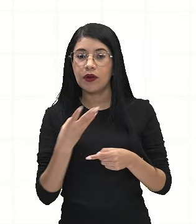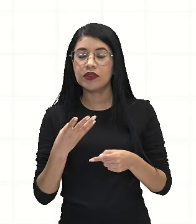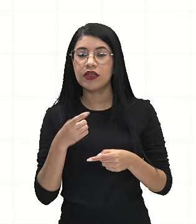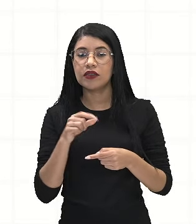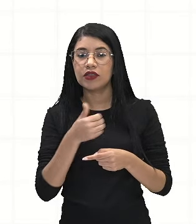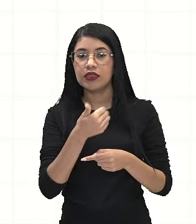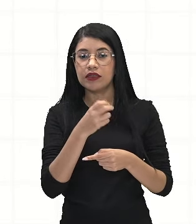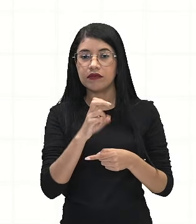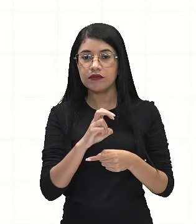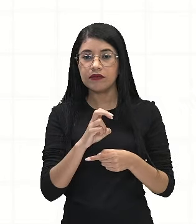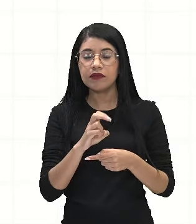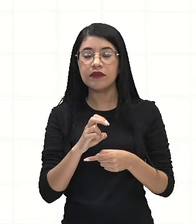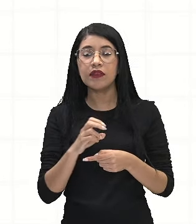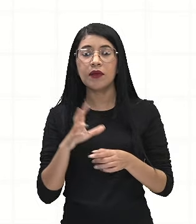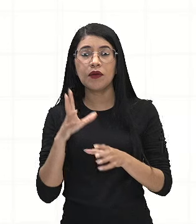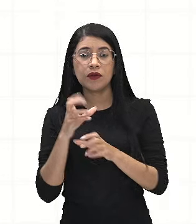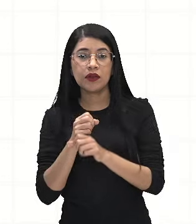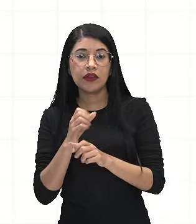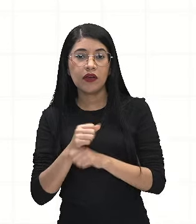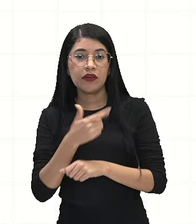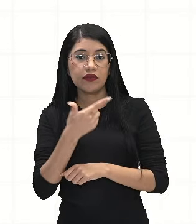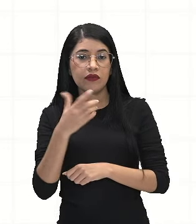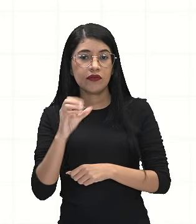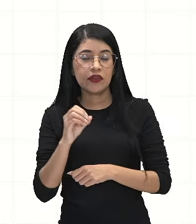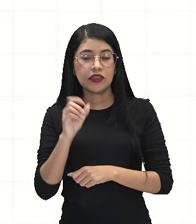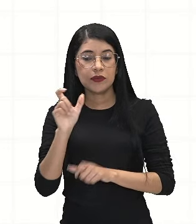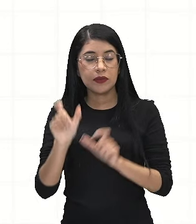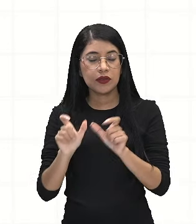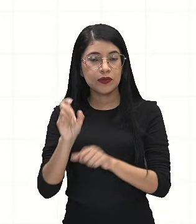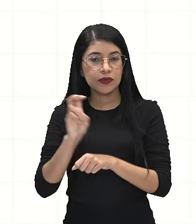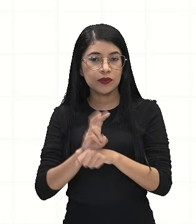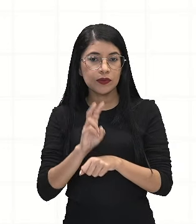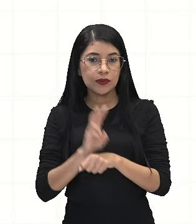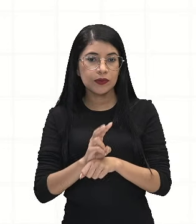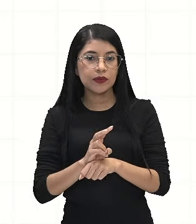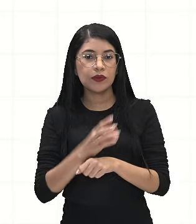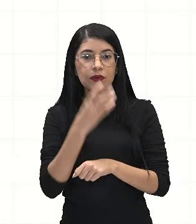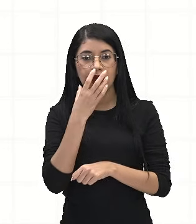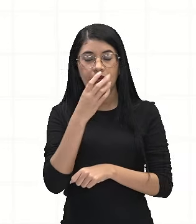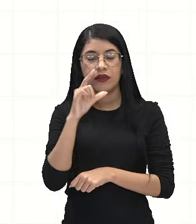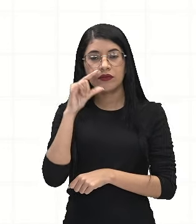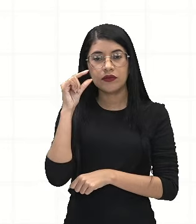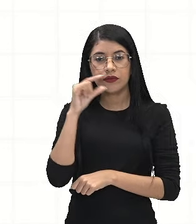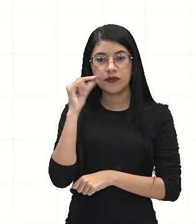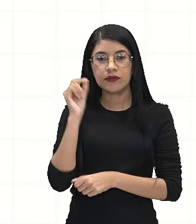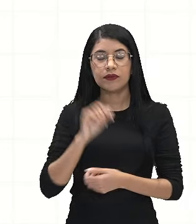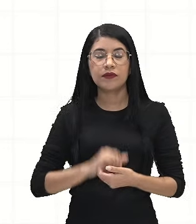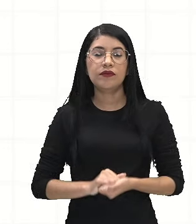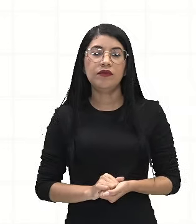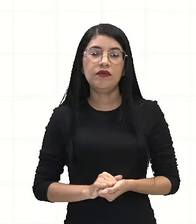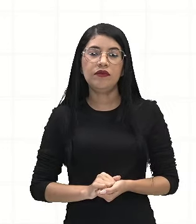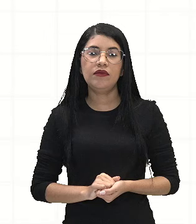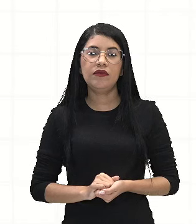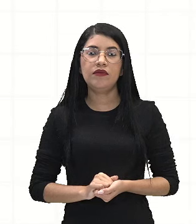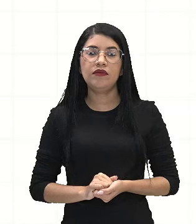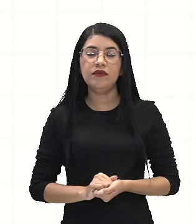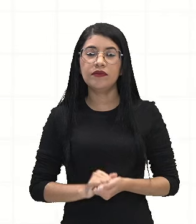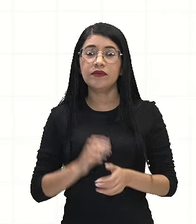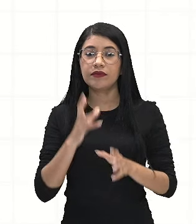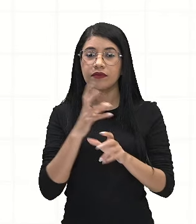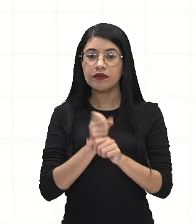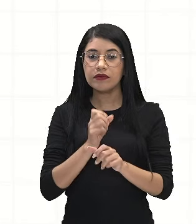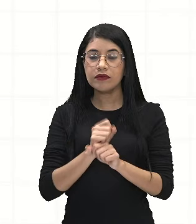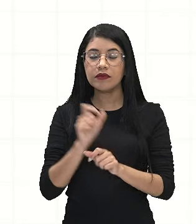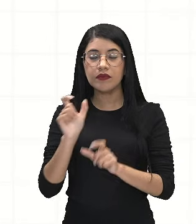tem um total de 20 criadores, né? Que é justamente a soma aqui de 15 mais 5. Então, do total de